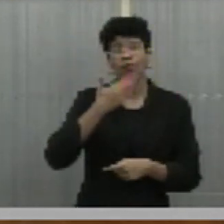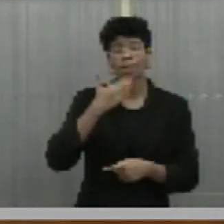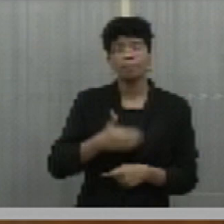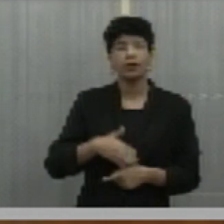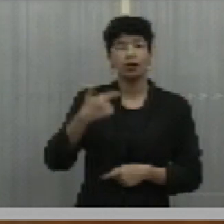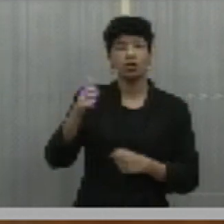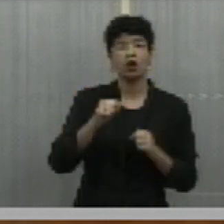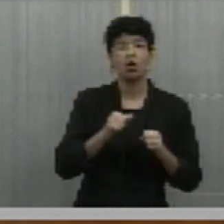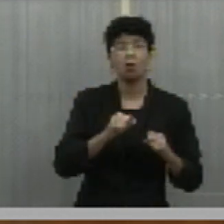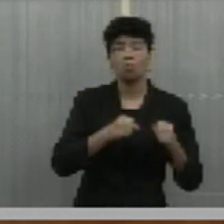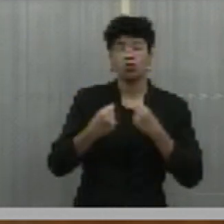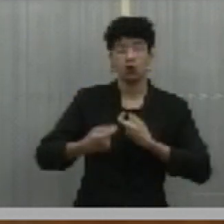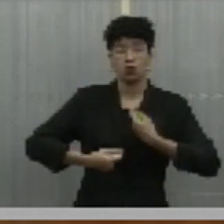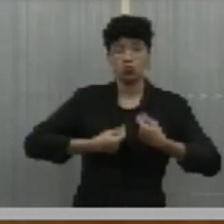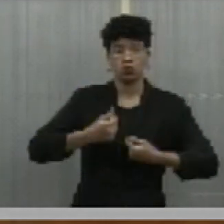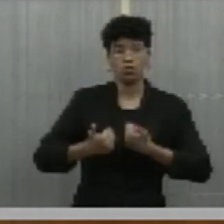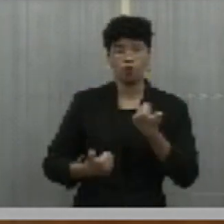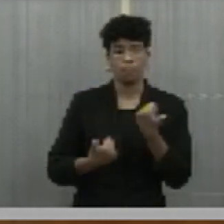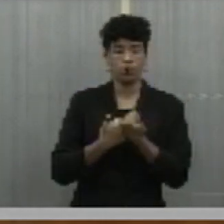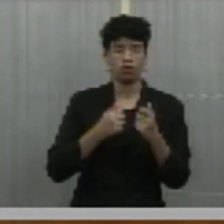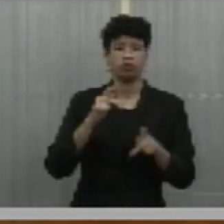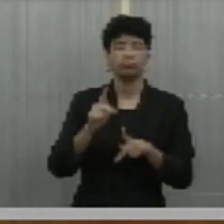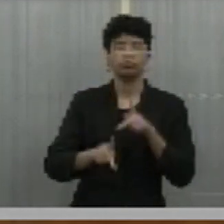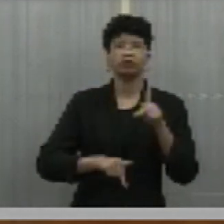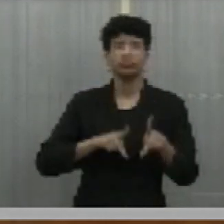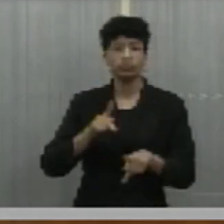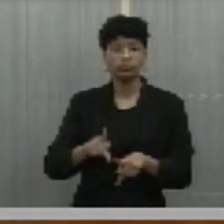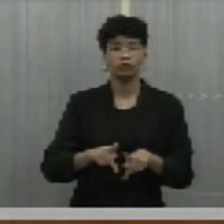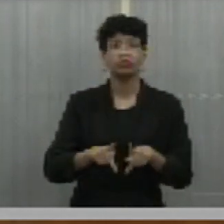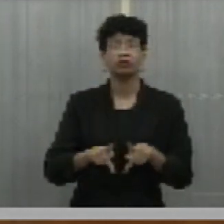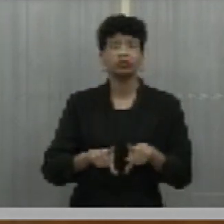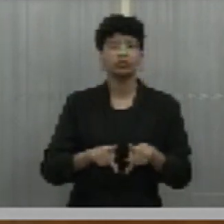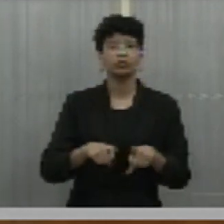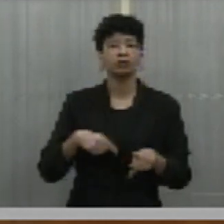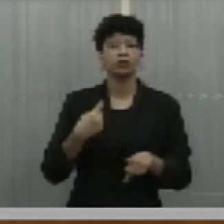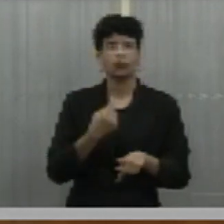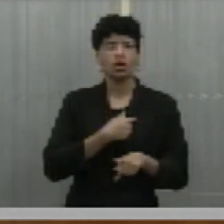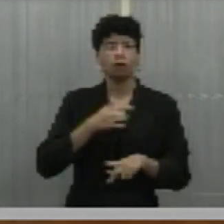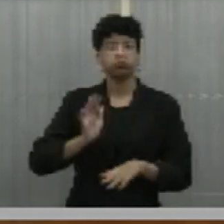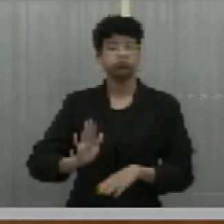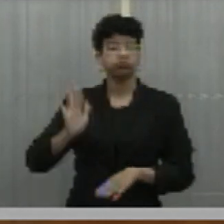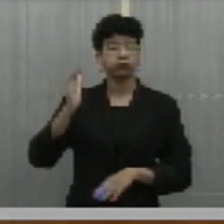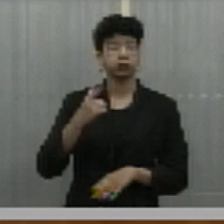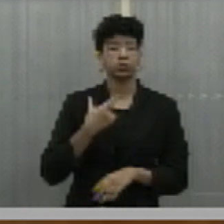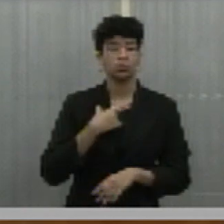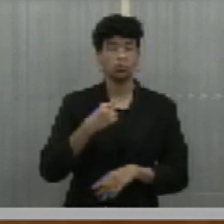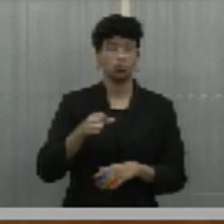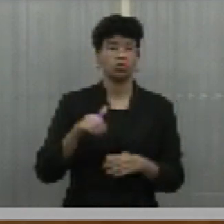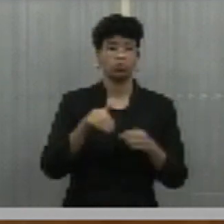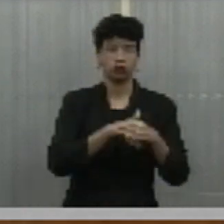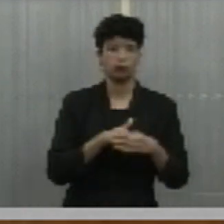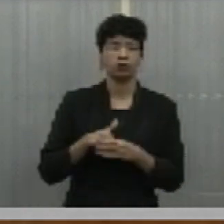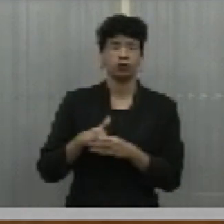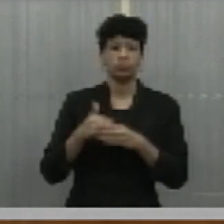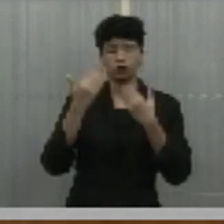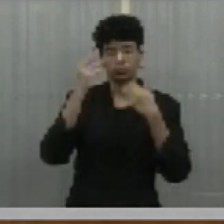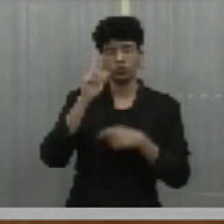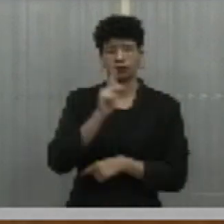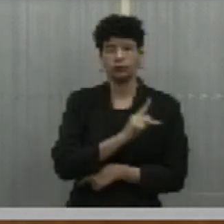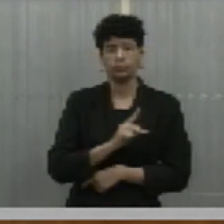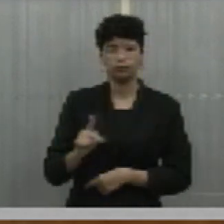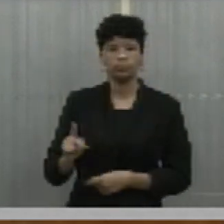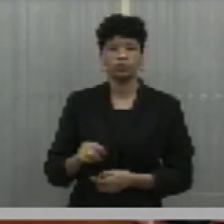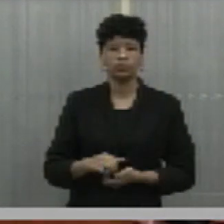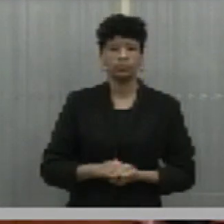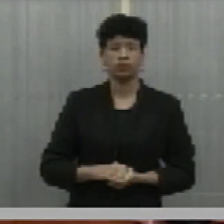o poderio econômico é o apoio da população e esse povo que nós fomos eleitos para poder trabalhar por eles. Muito obrigado, senhor presidente.